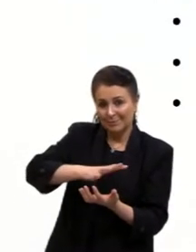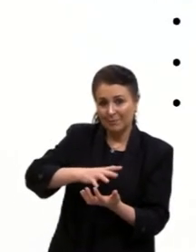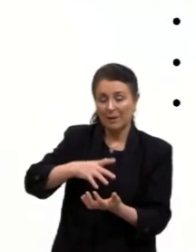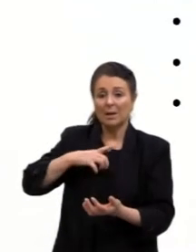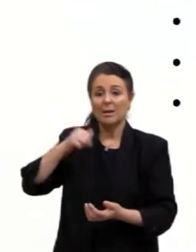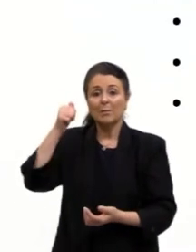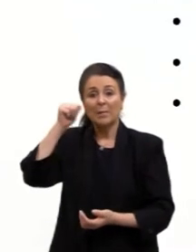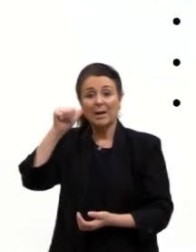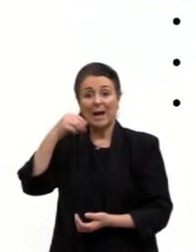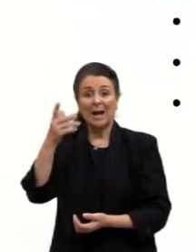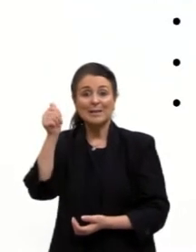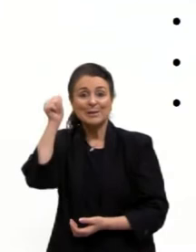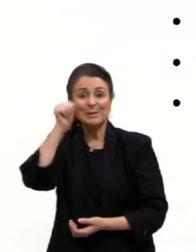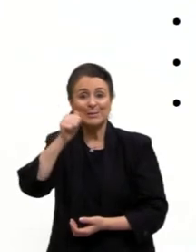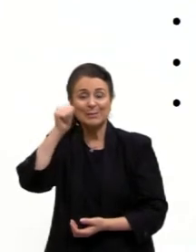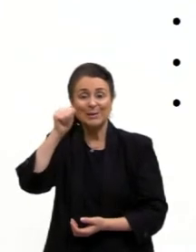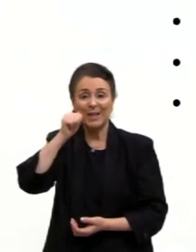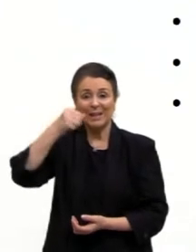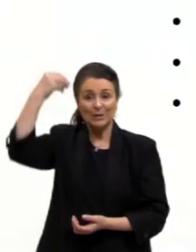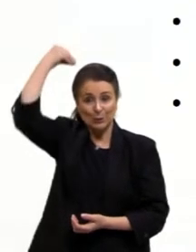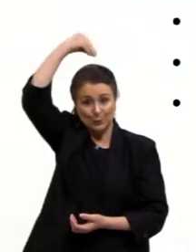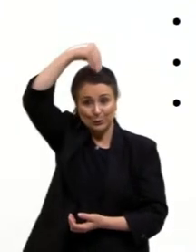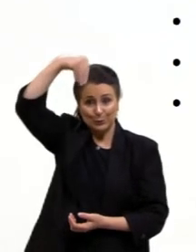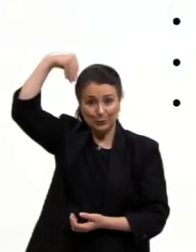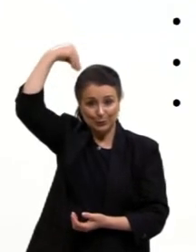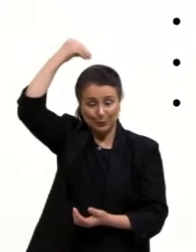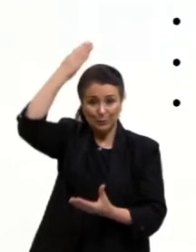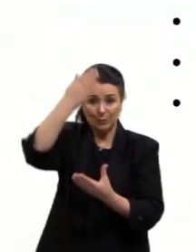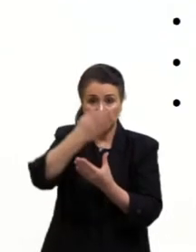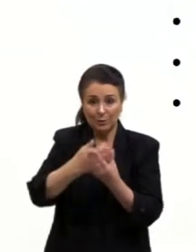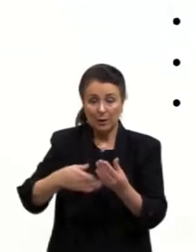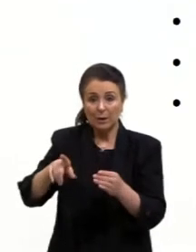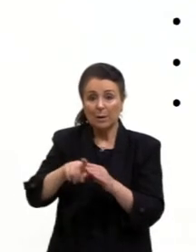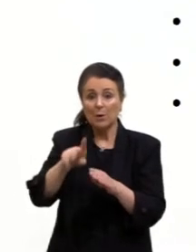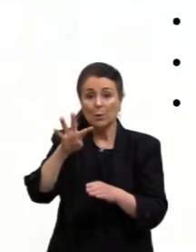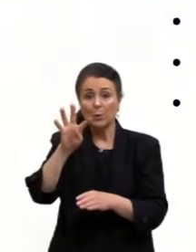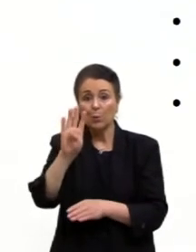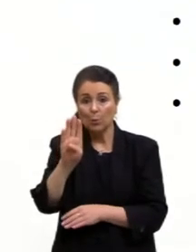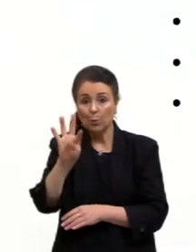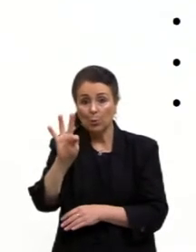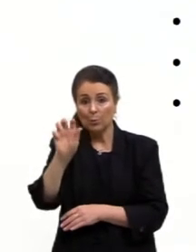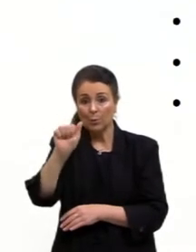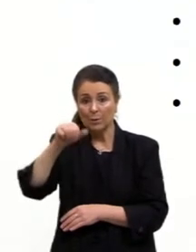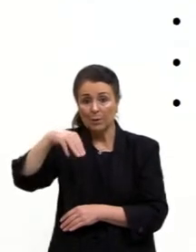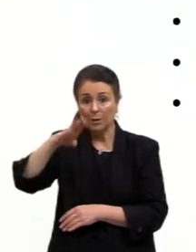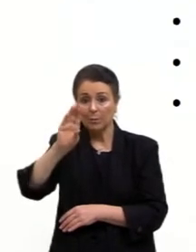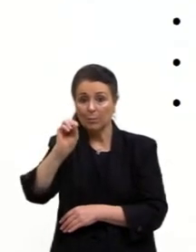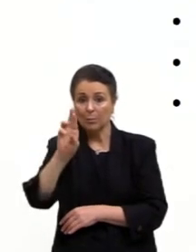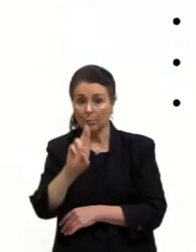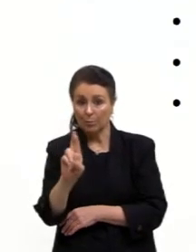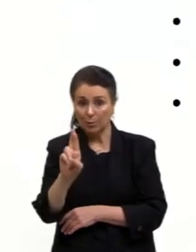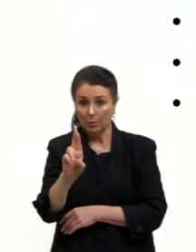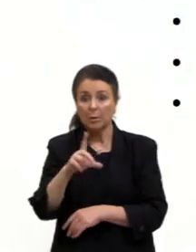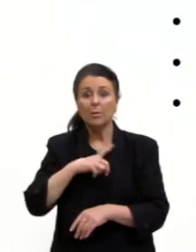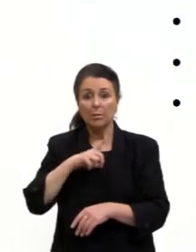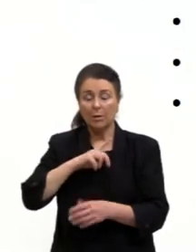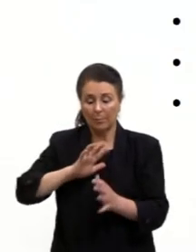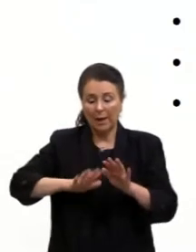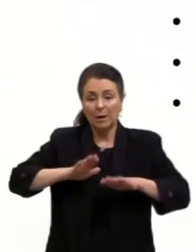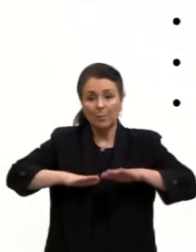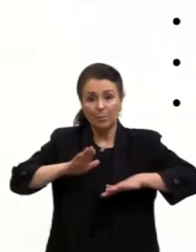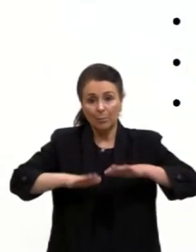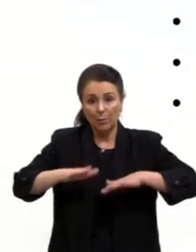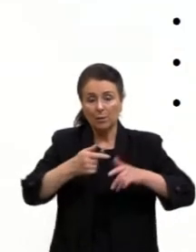falado, o tambor de crioula, os tambores, um legado cultural tão importante que os africanos trouxeram para cá e